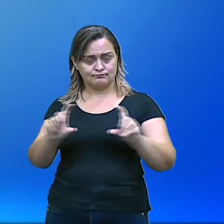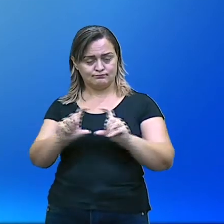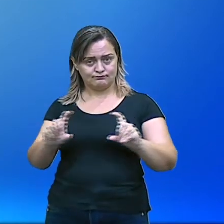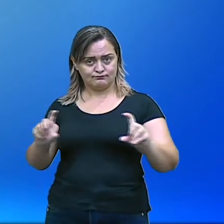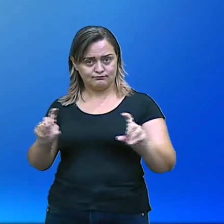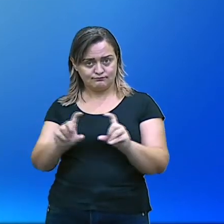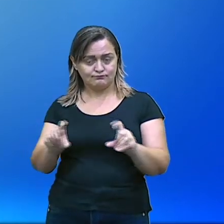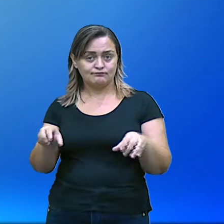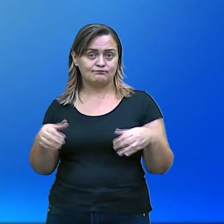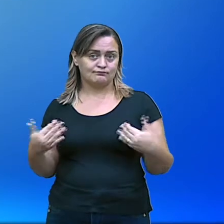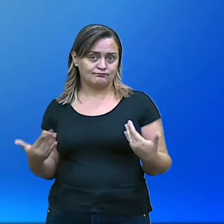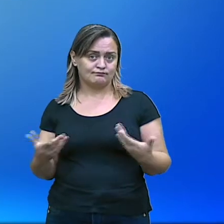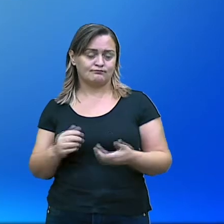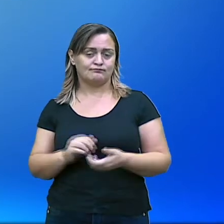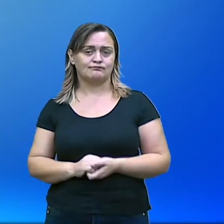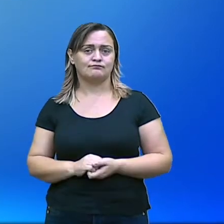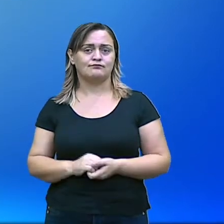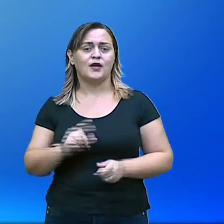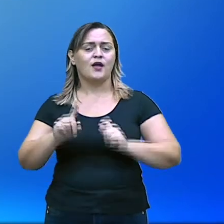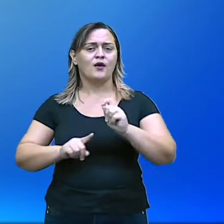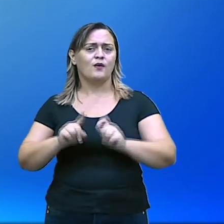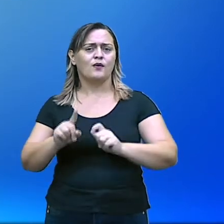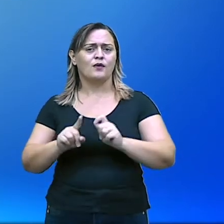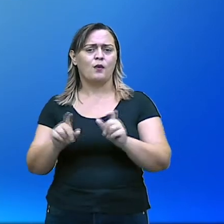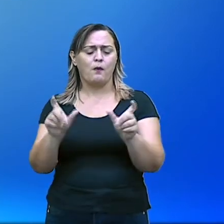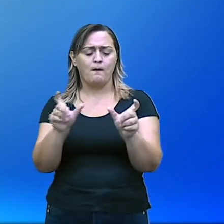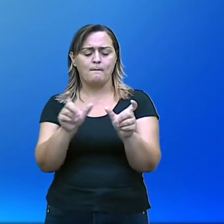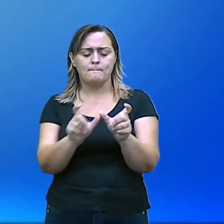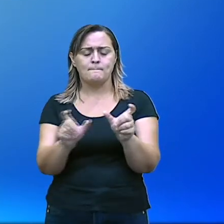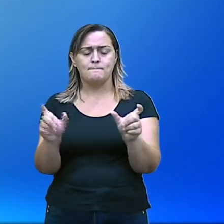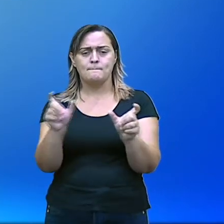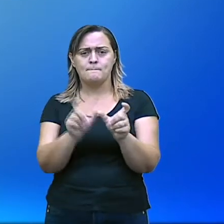também de morfocintase. Isso.